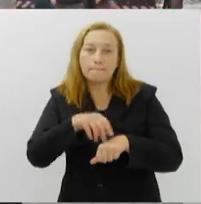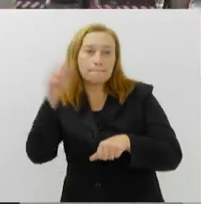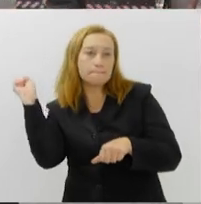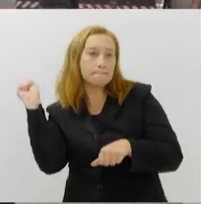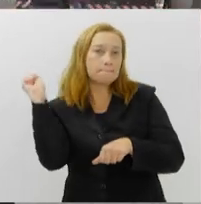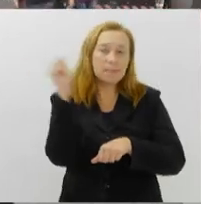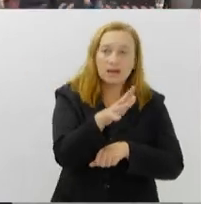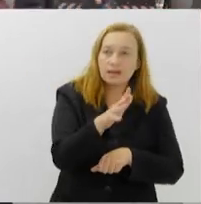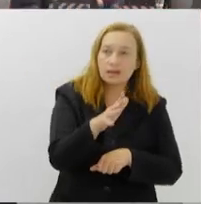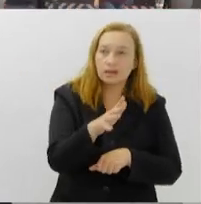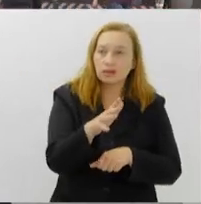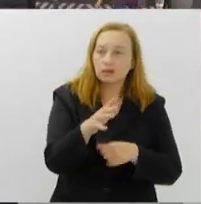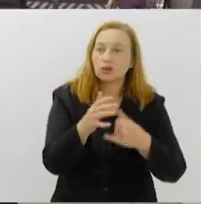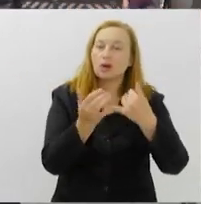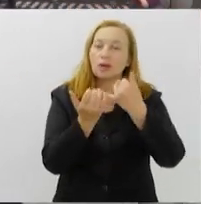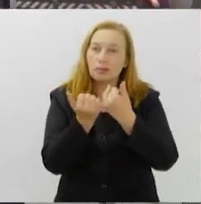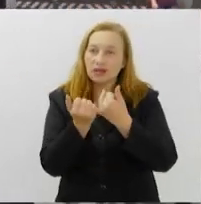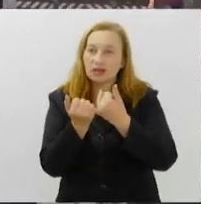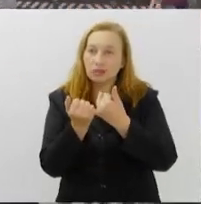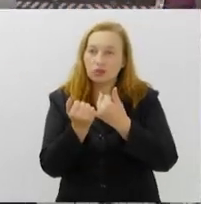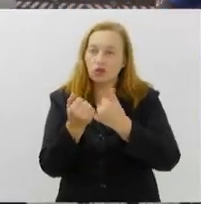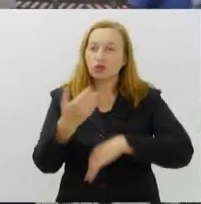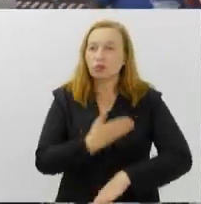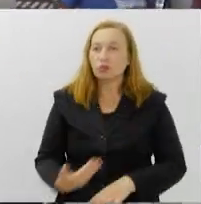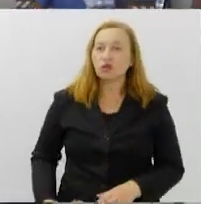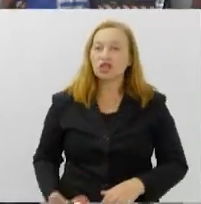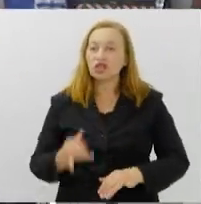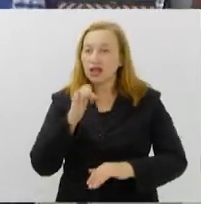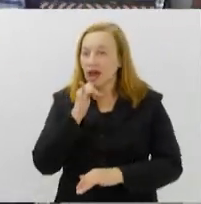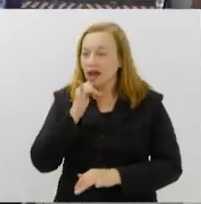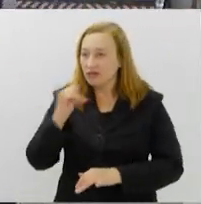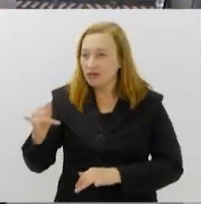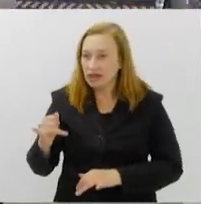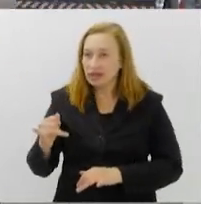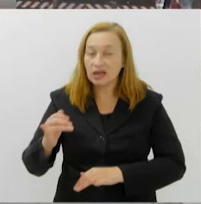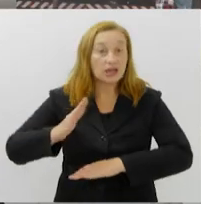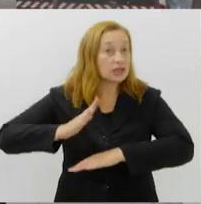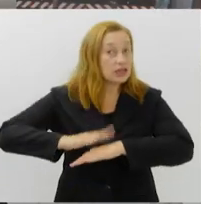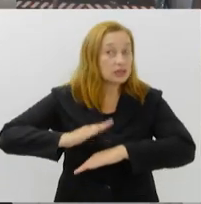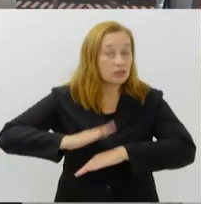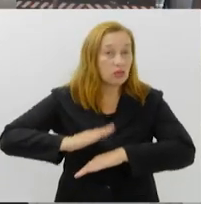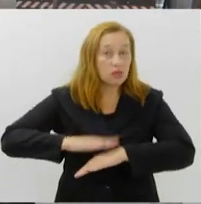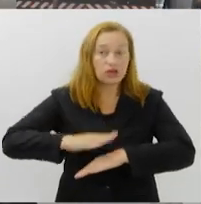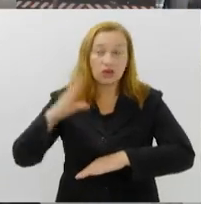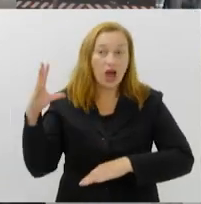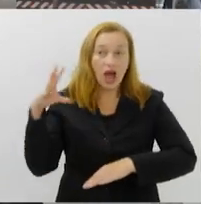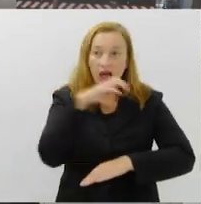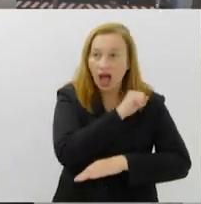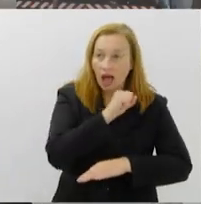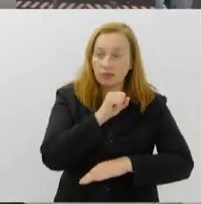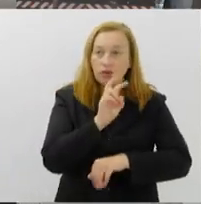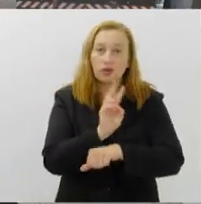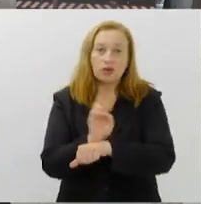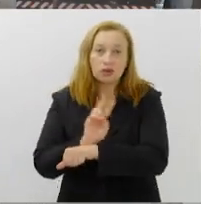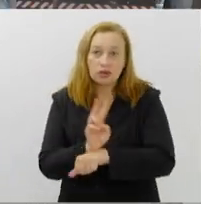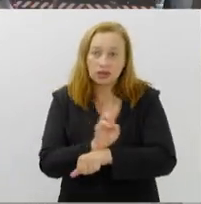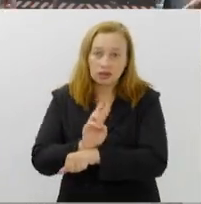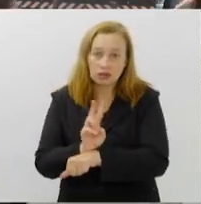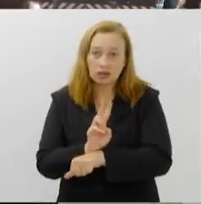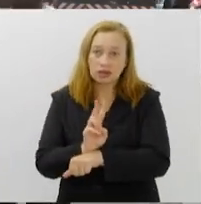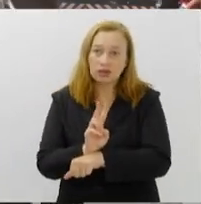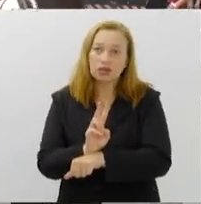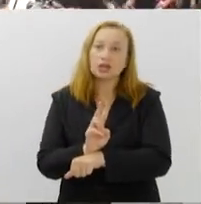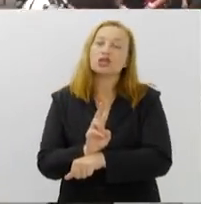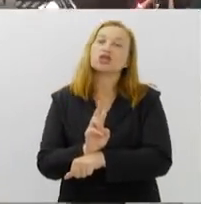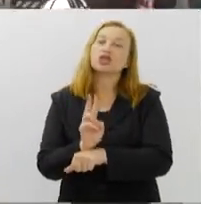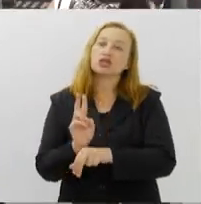público ali, a gente aciona ali nessa hora, o subprefeito já vem na hora com o pessoal da Guarda Municipal e já